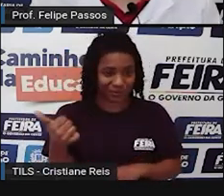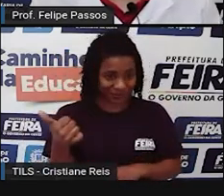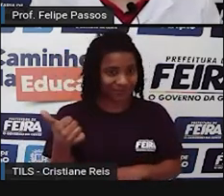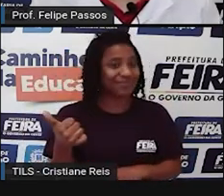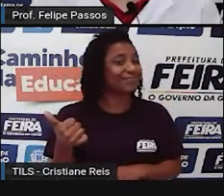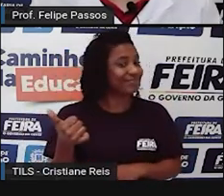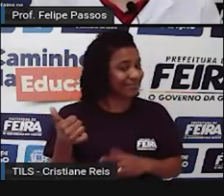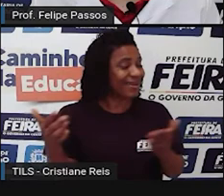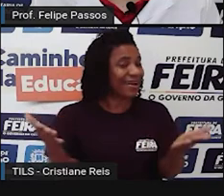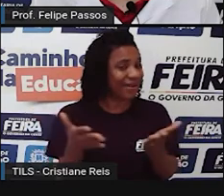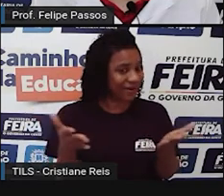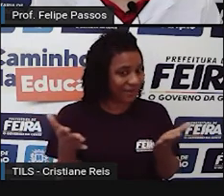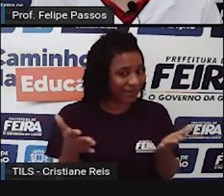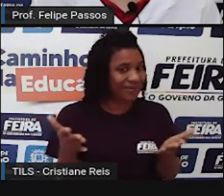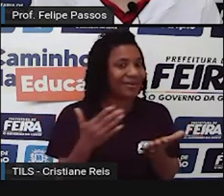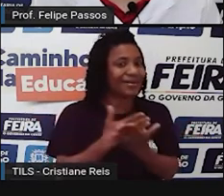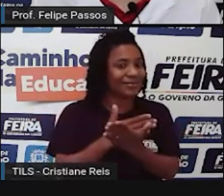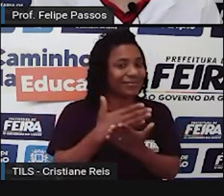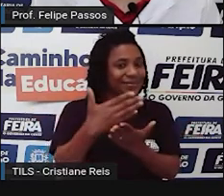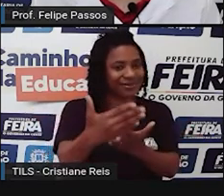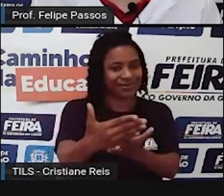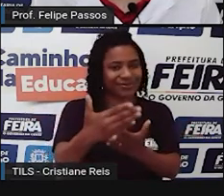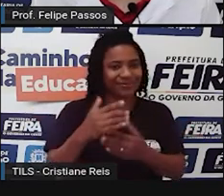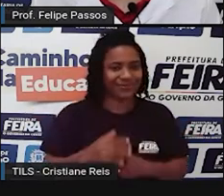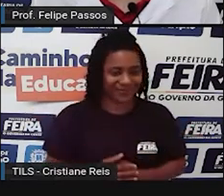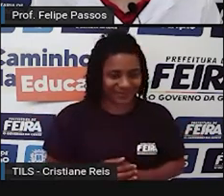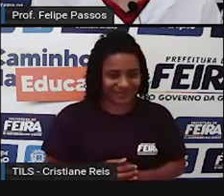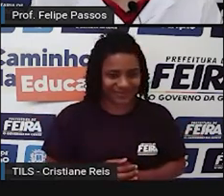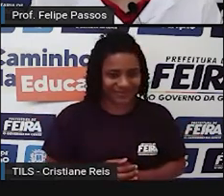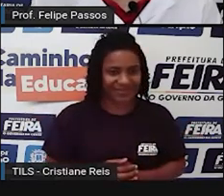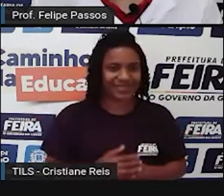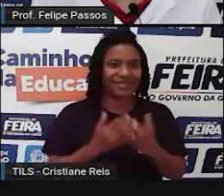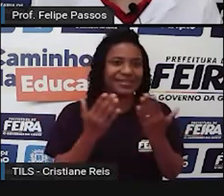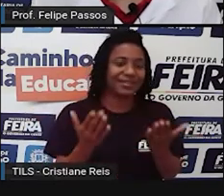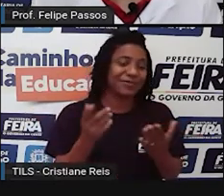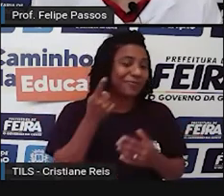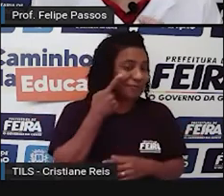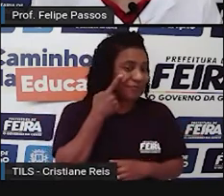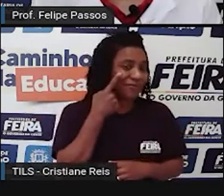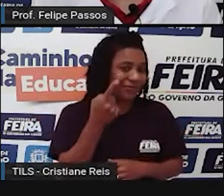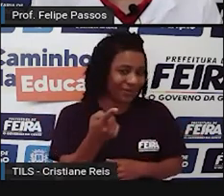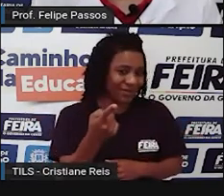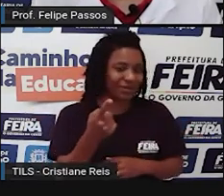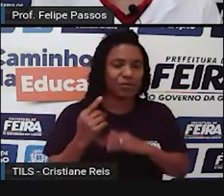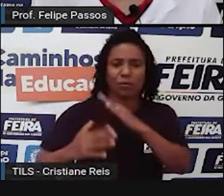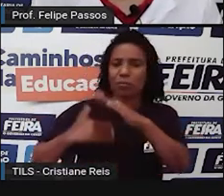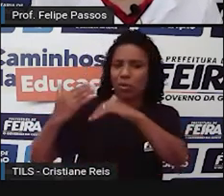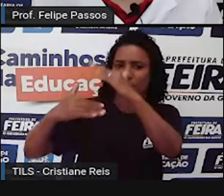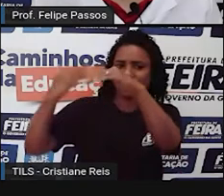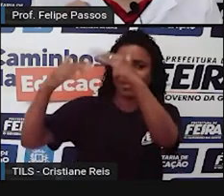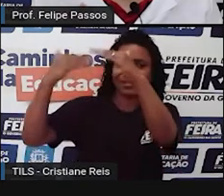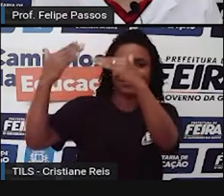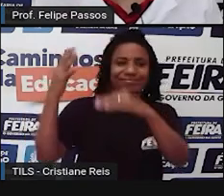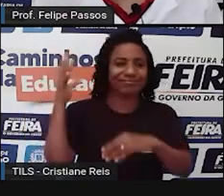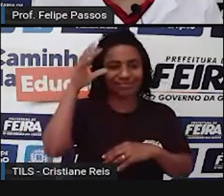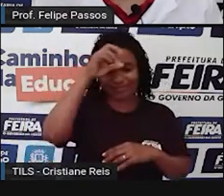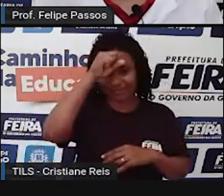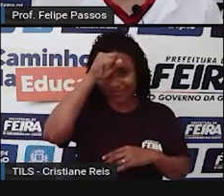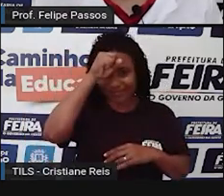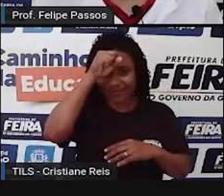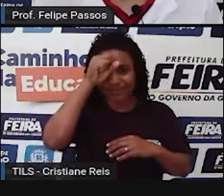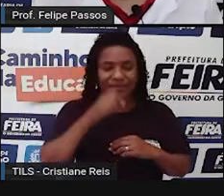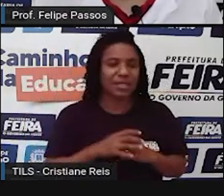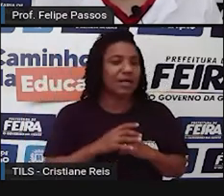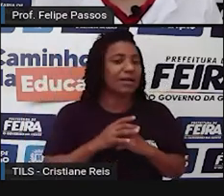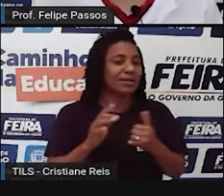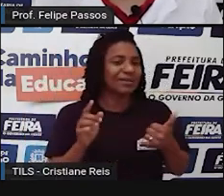século XXI ainda, né? Então, isso está acontecendo ainda, é um processo que está acontecendo. Quando surgiram os